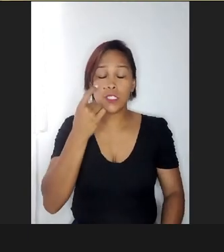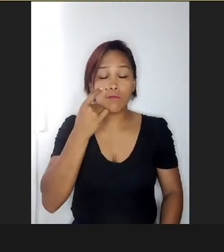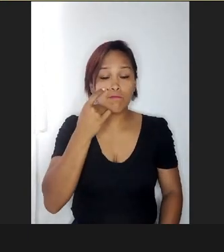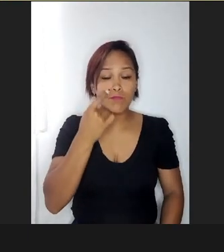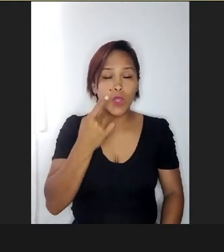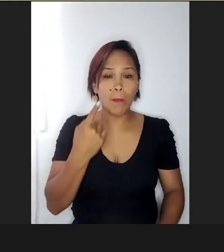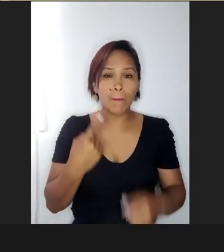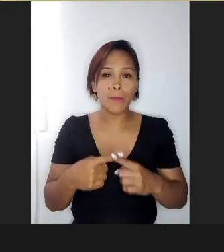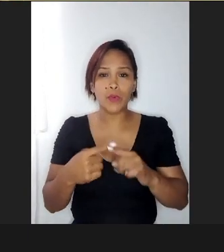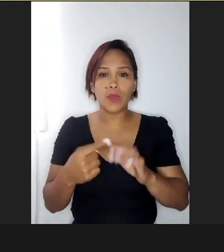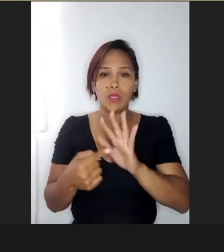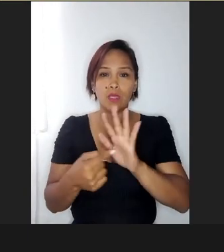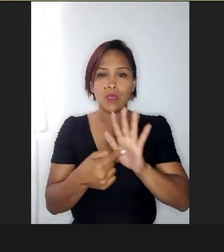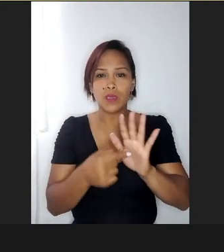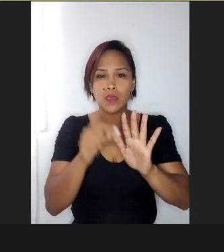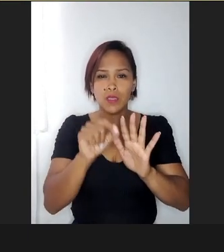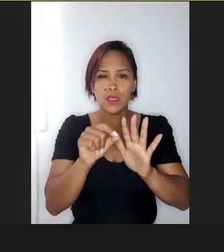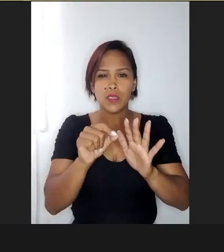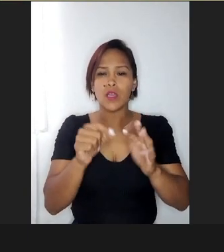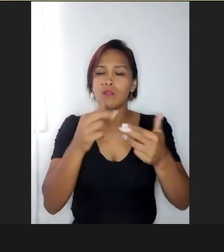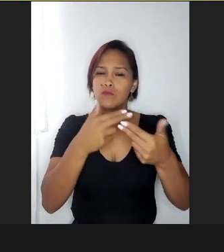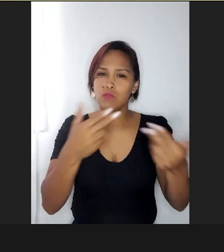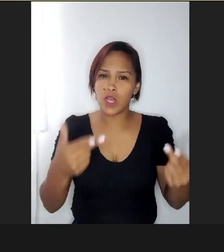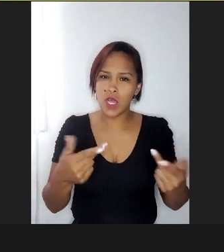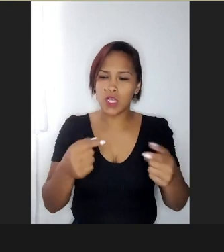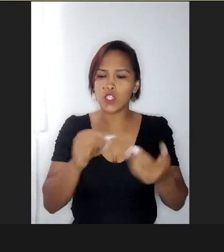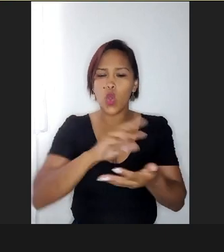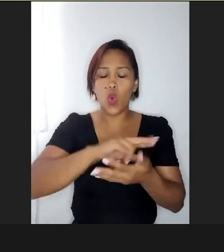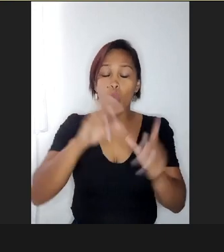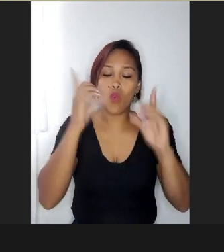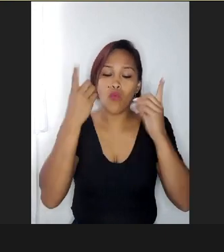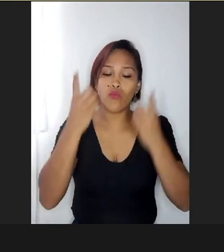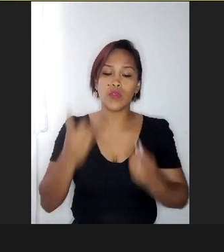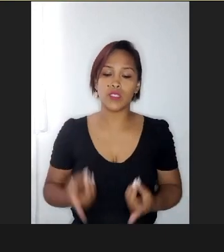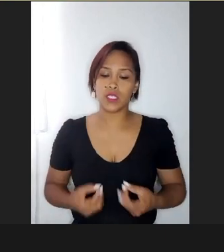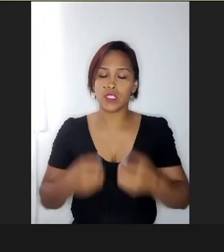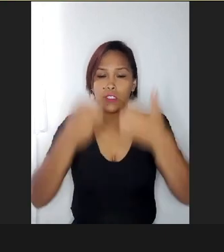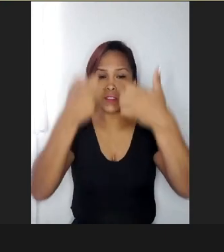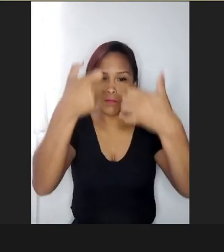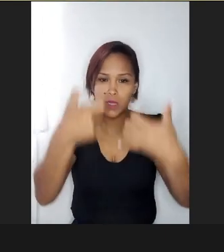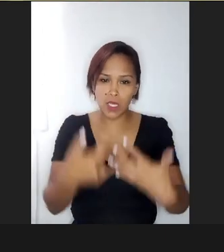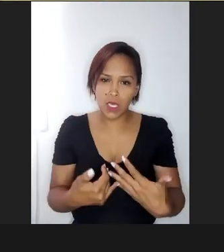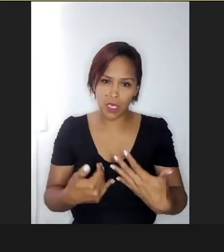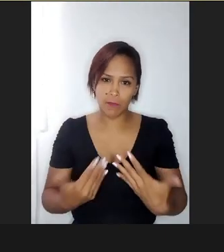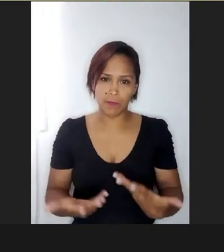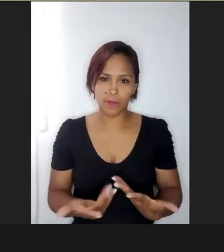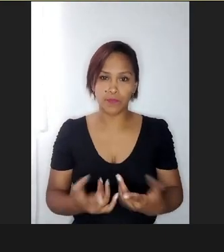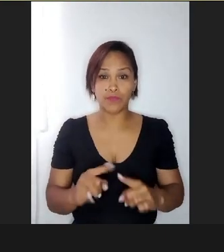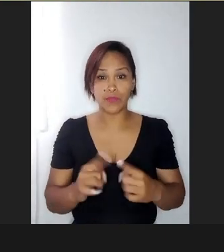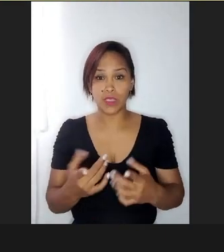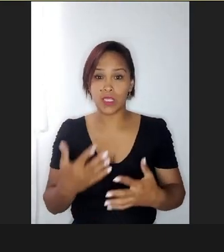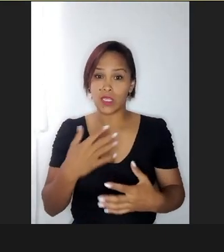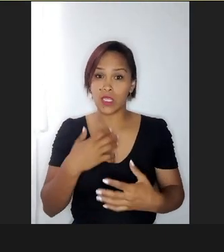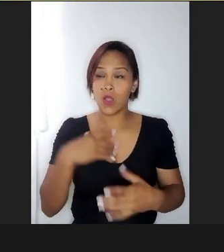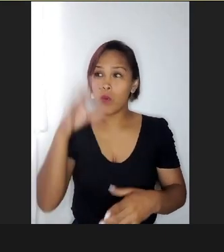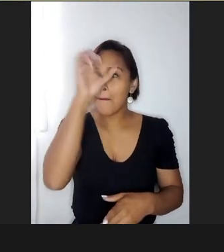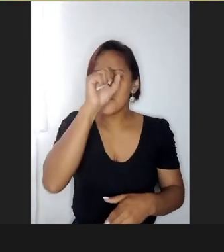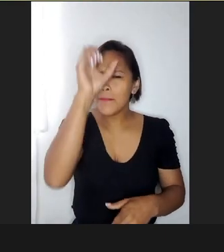traz com bastante profundidade outras deficiências, né, então, isso, eu aprendi muito, assim,